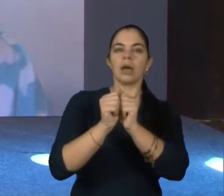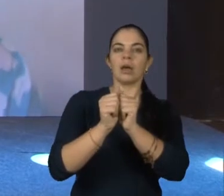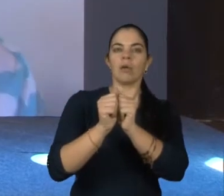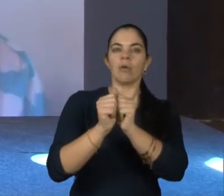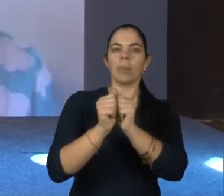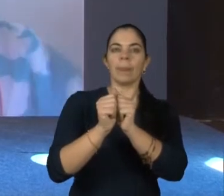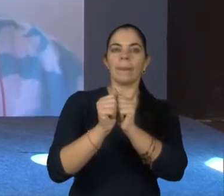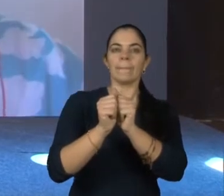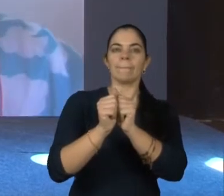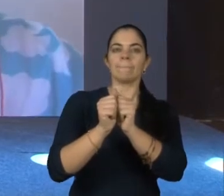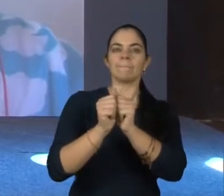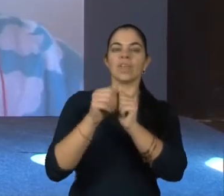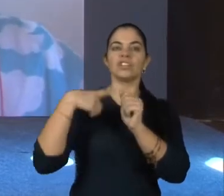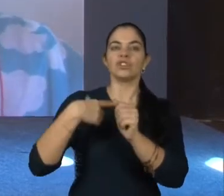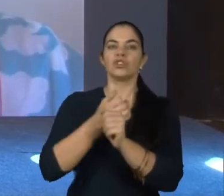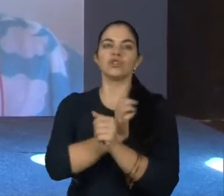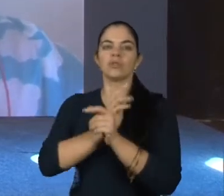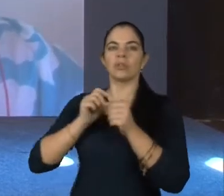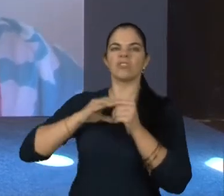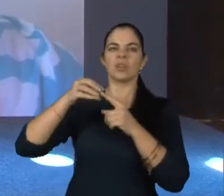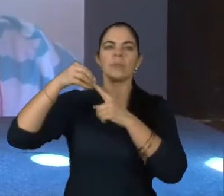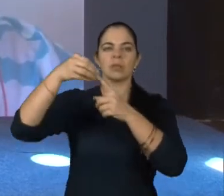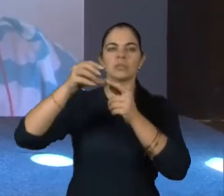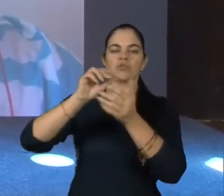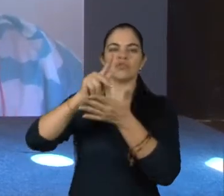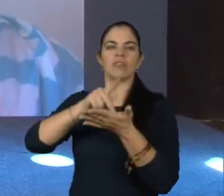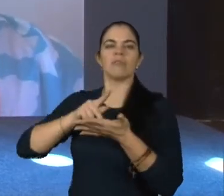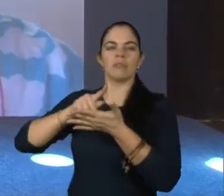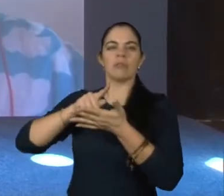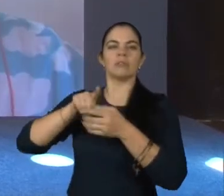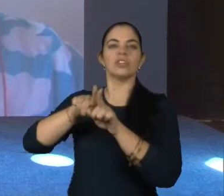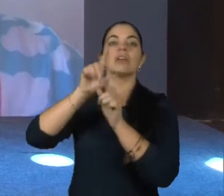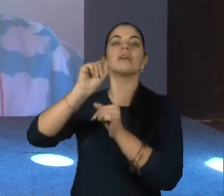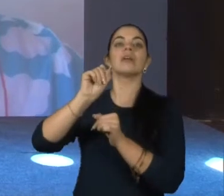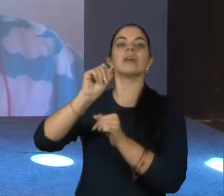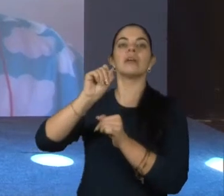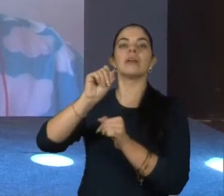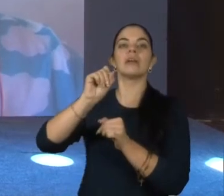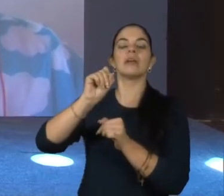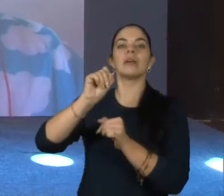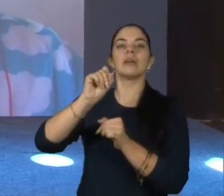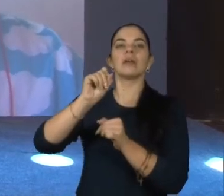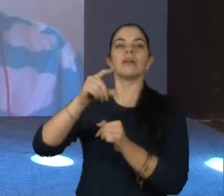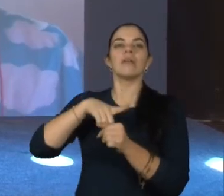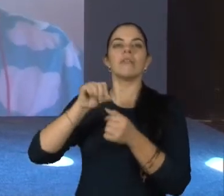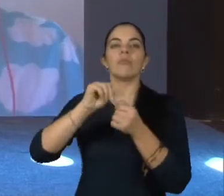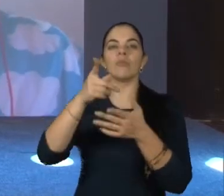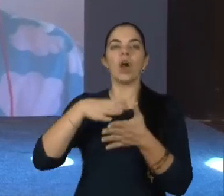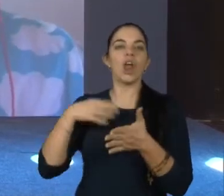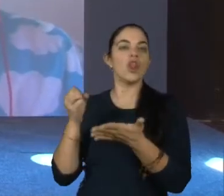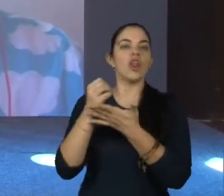coração, de princípios, de verdade, você acaba trazendo para si uma nova